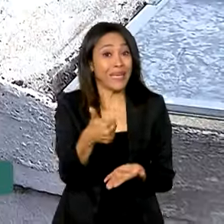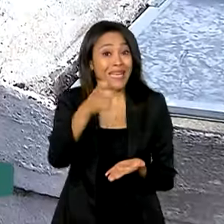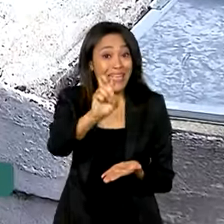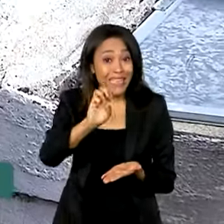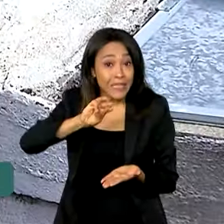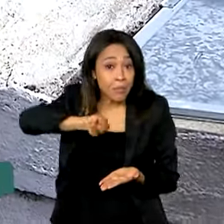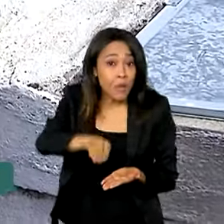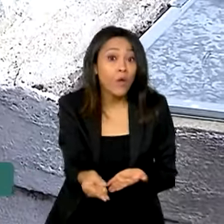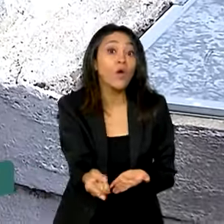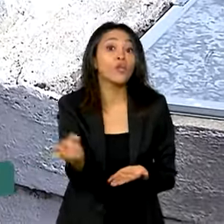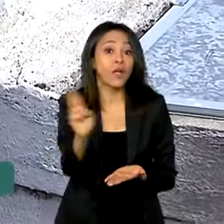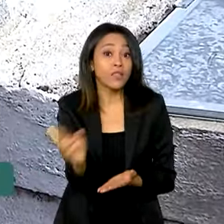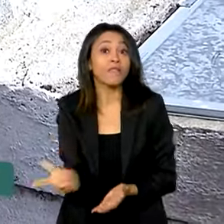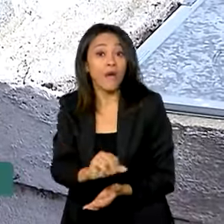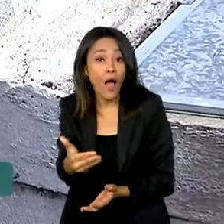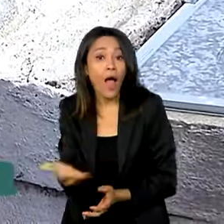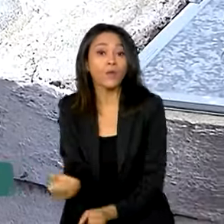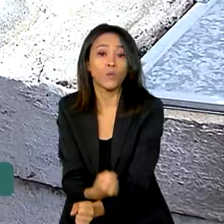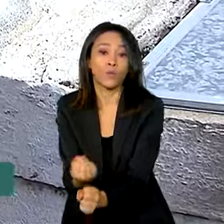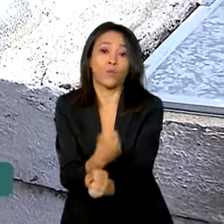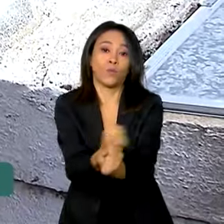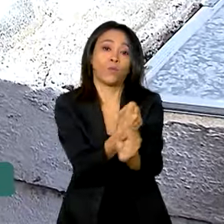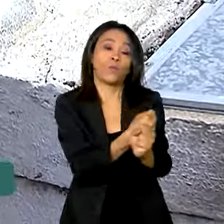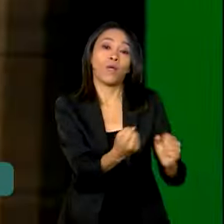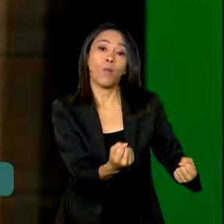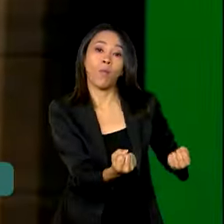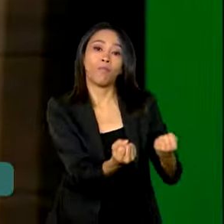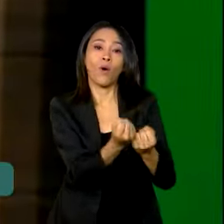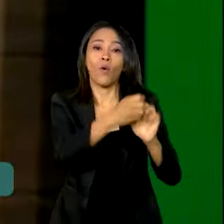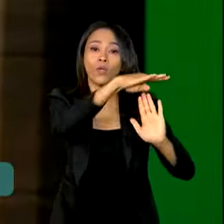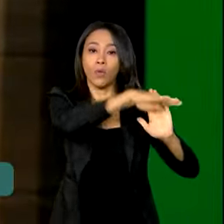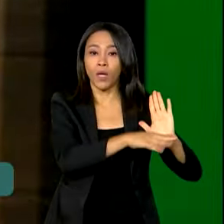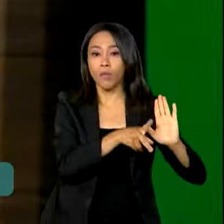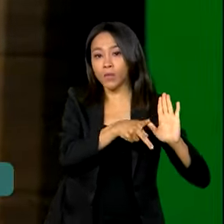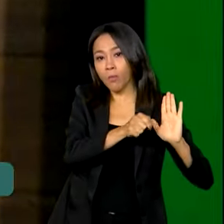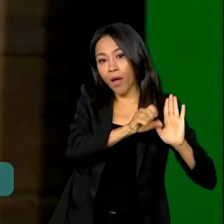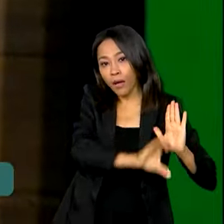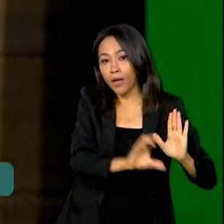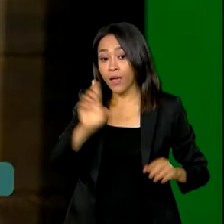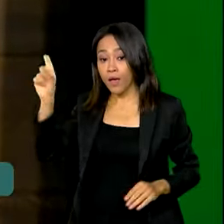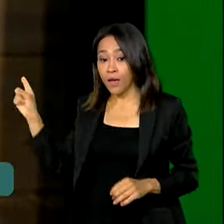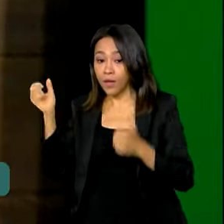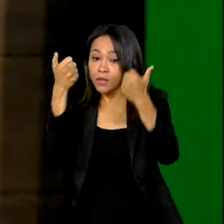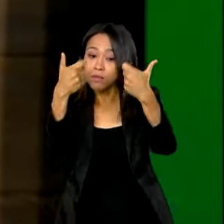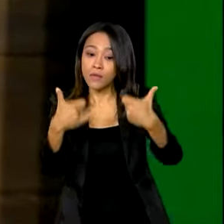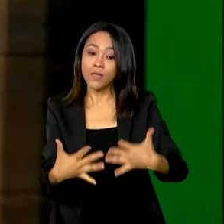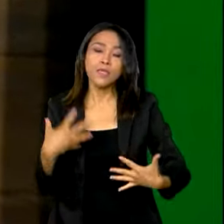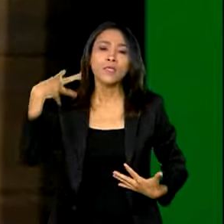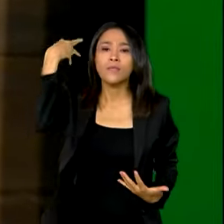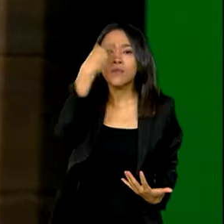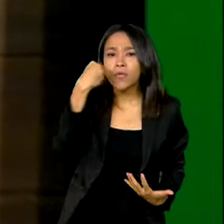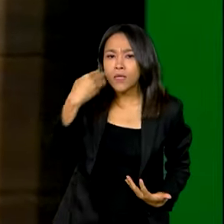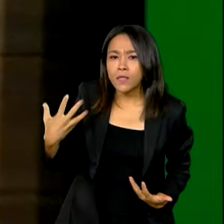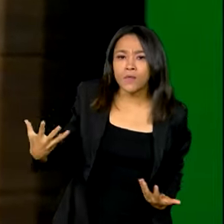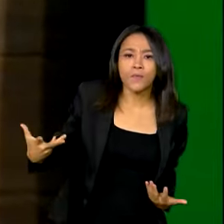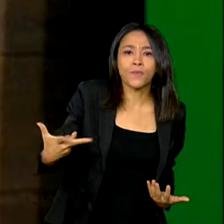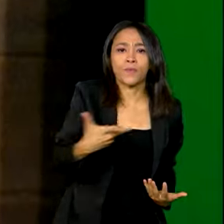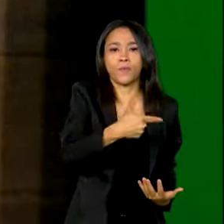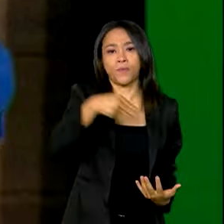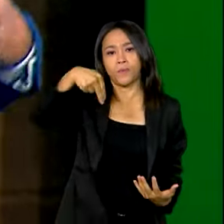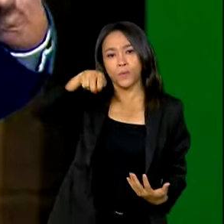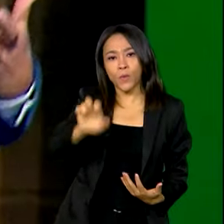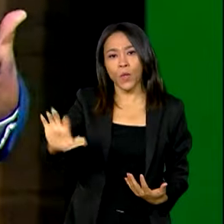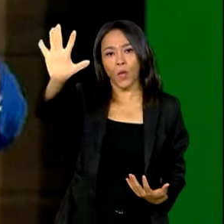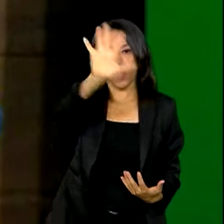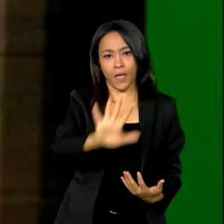reais que será feito com recursos do PAC. É uma experiência extraordinária da região Nordeste, que agora é